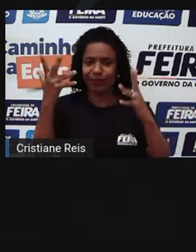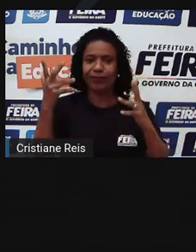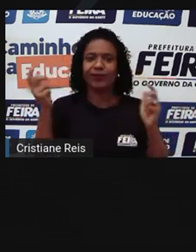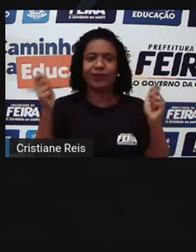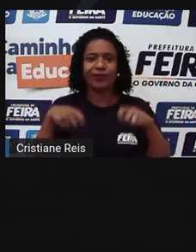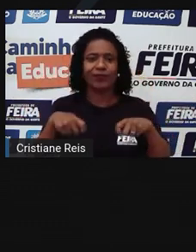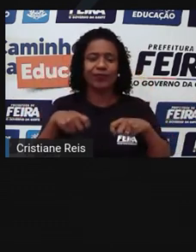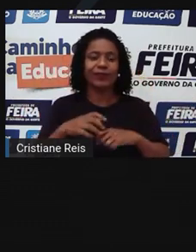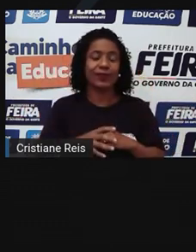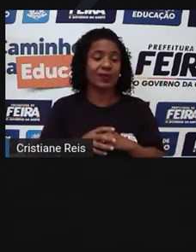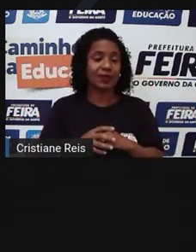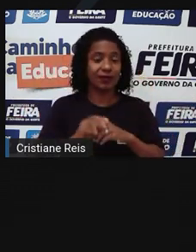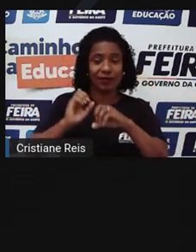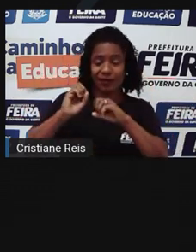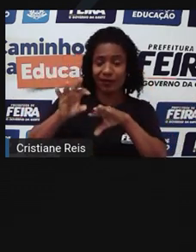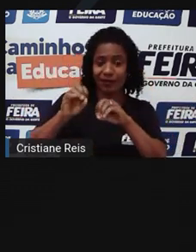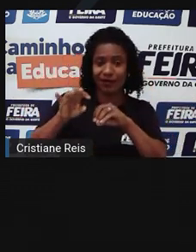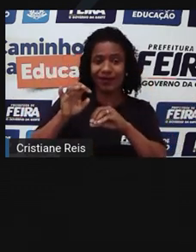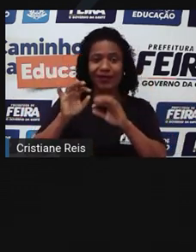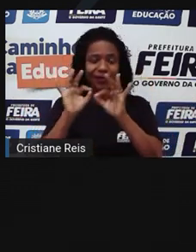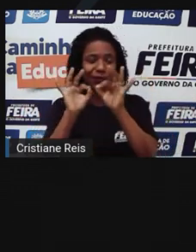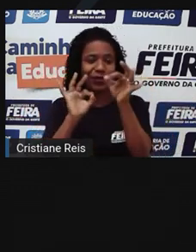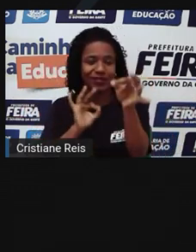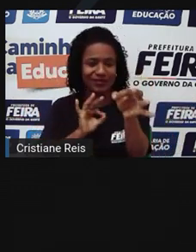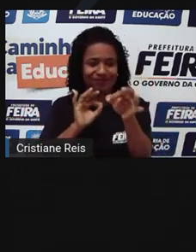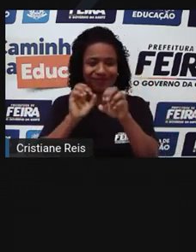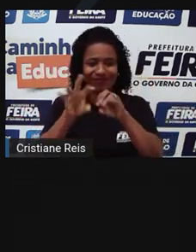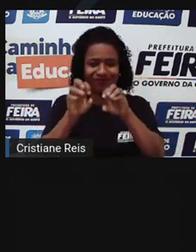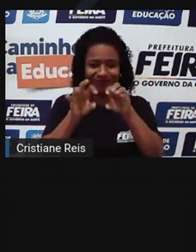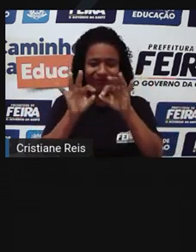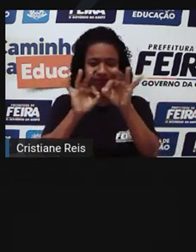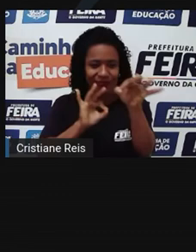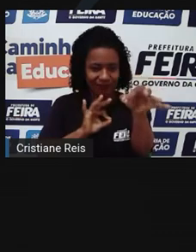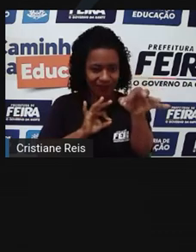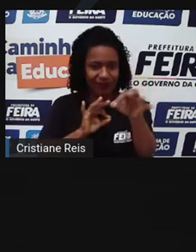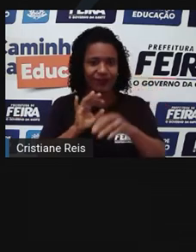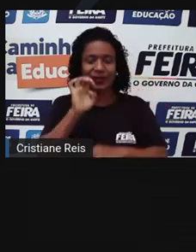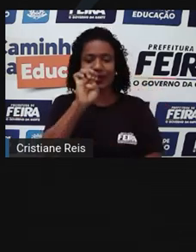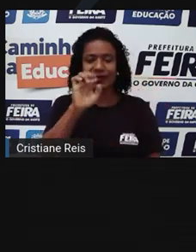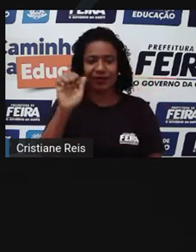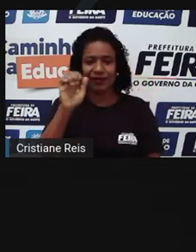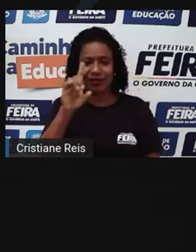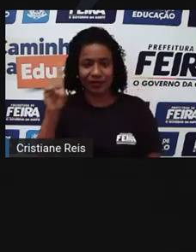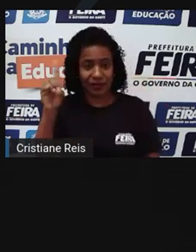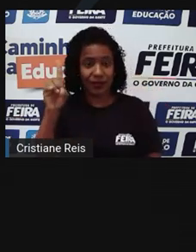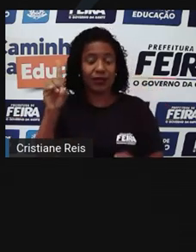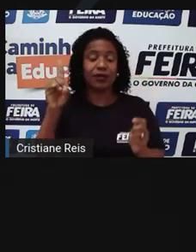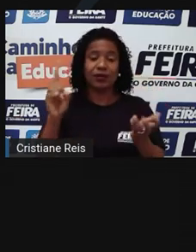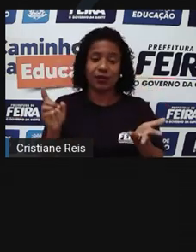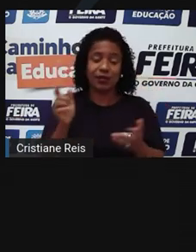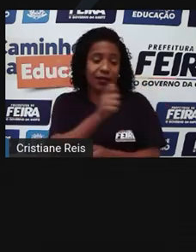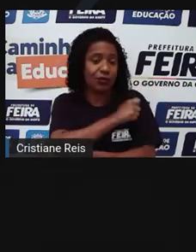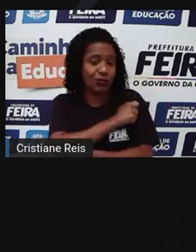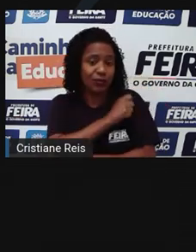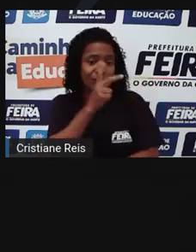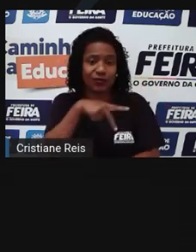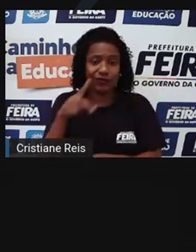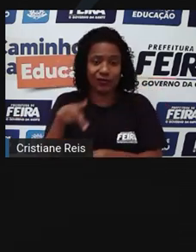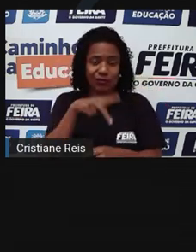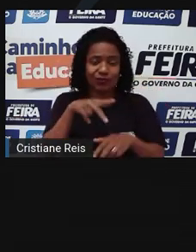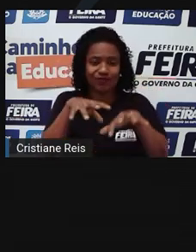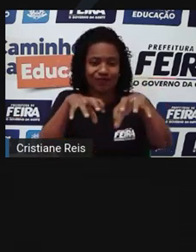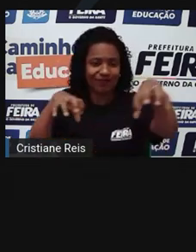Educação à distância, modalidade educacional, na qual alunos e professores estão separados,